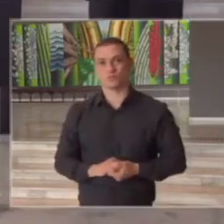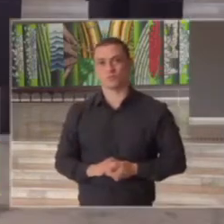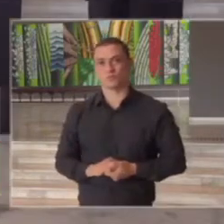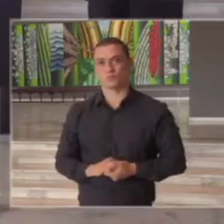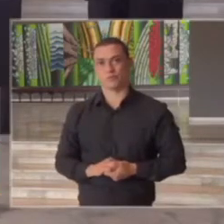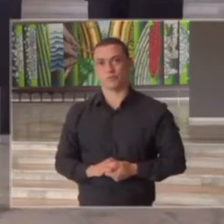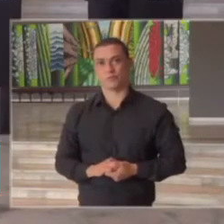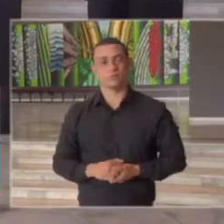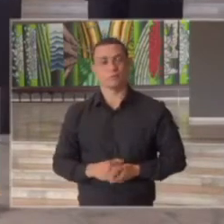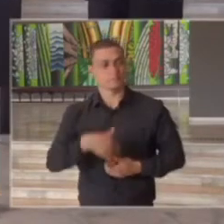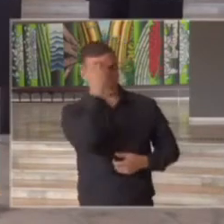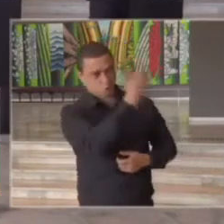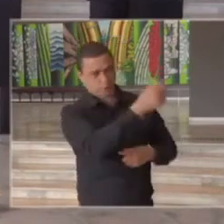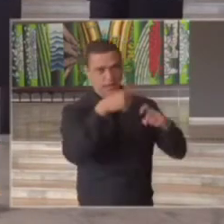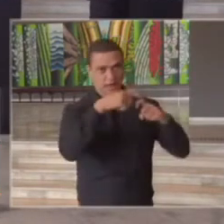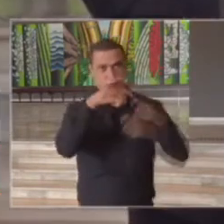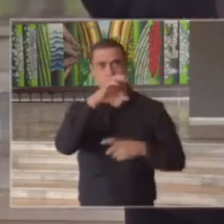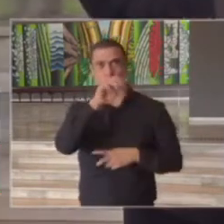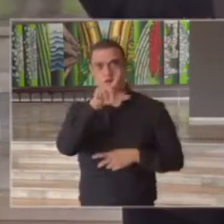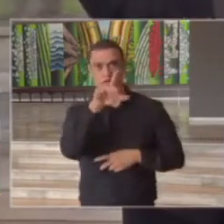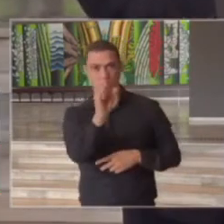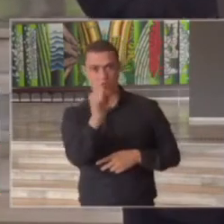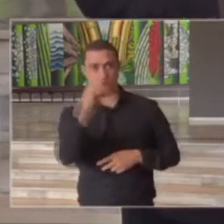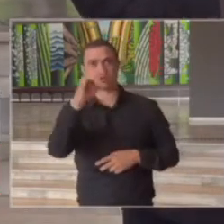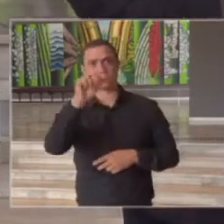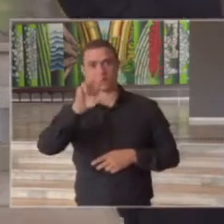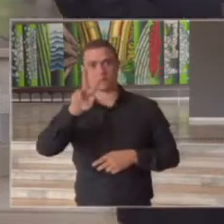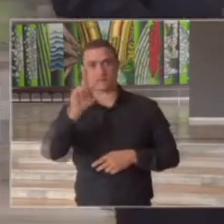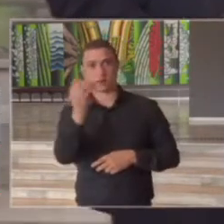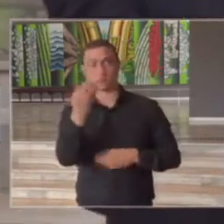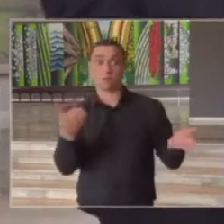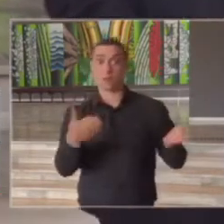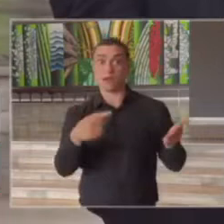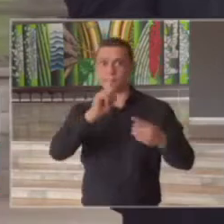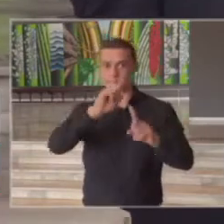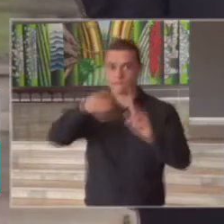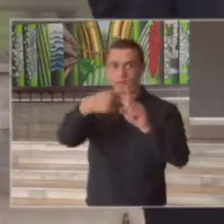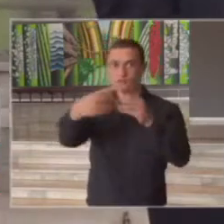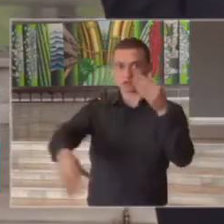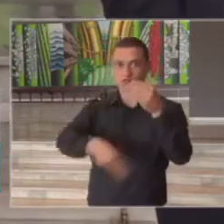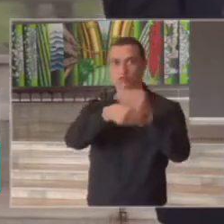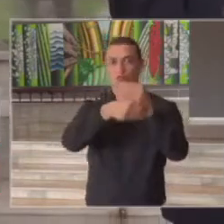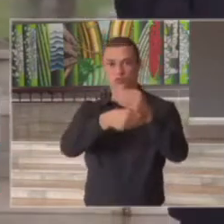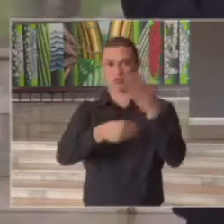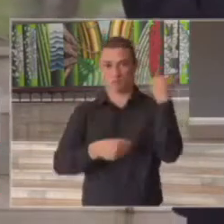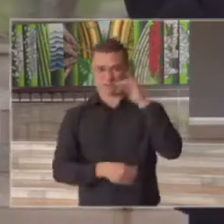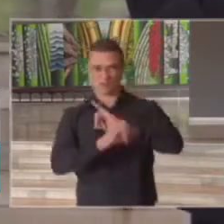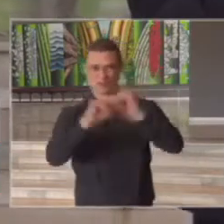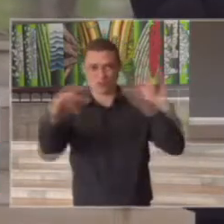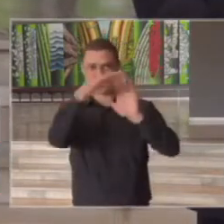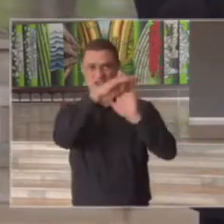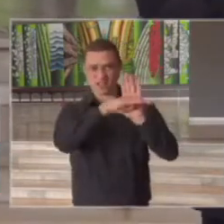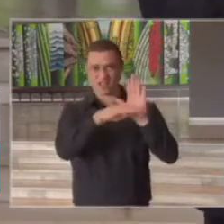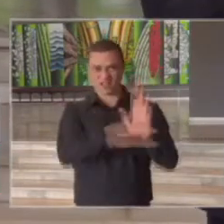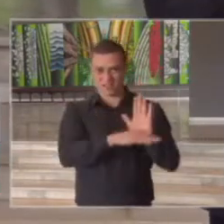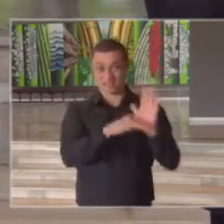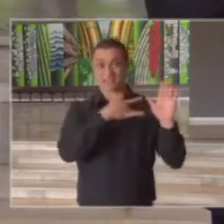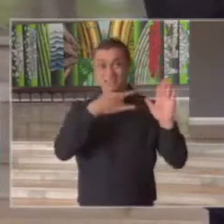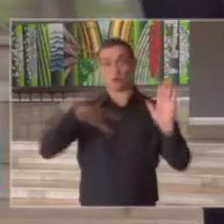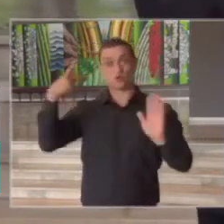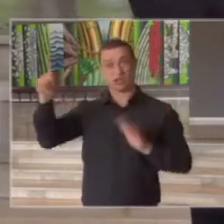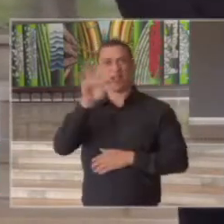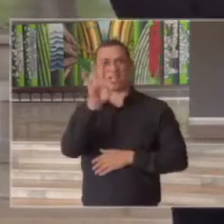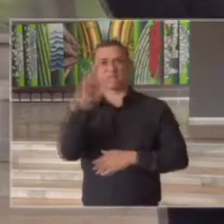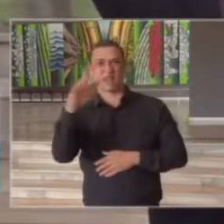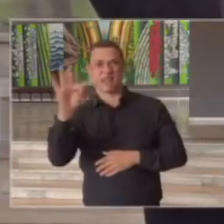obrigado portanto um fato adicional uma complementação do protocolo da Federação